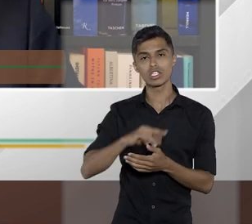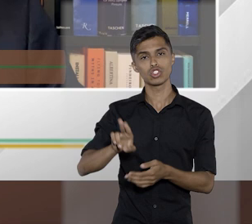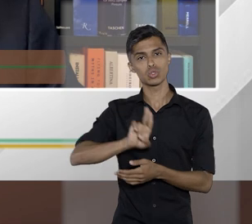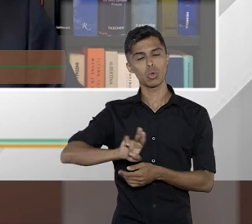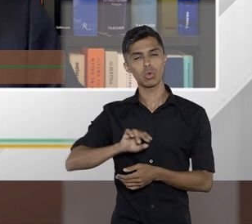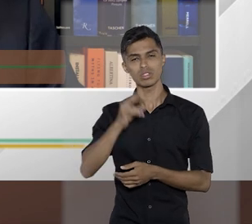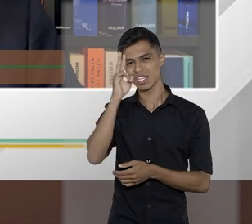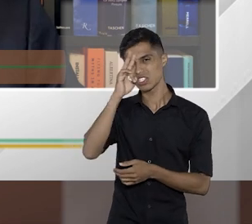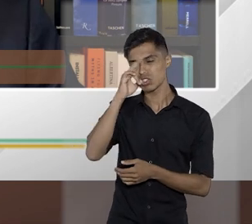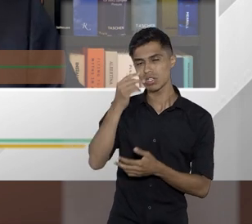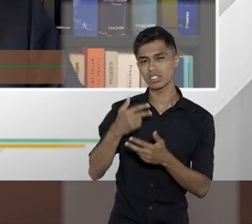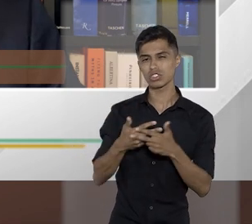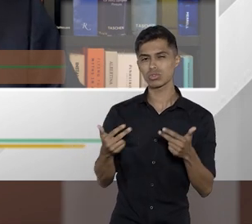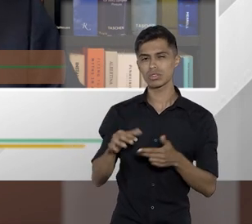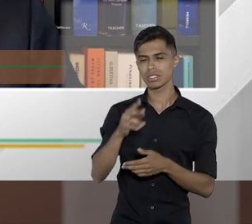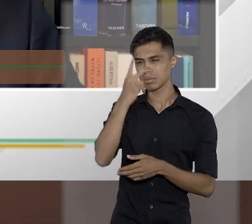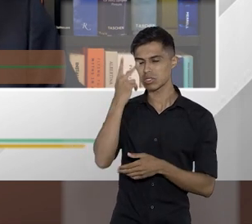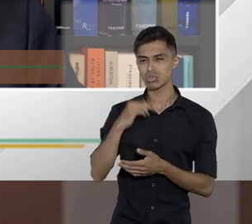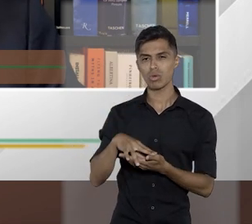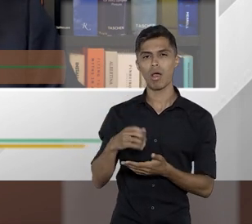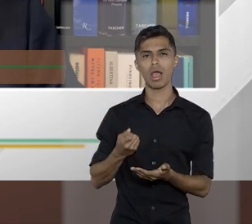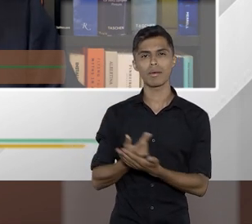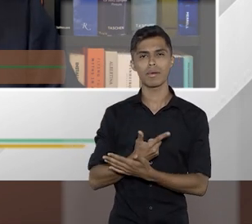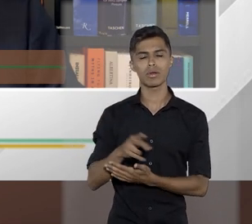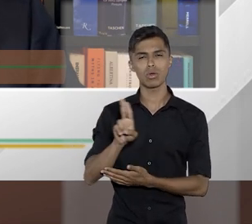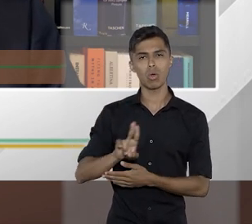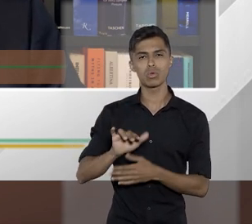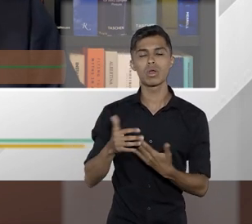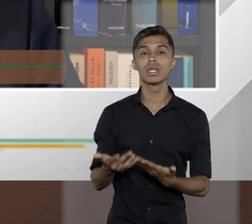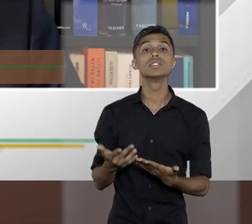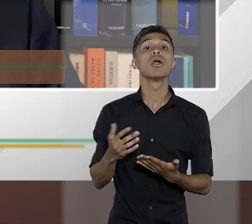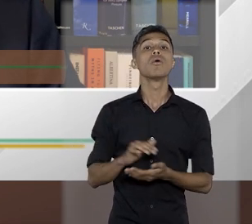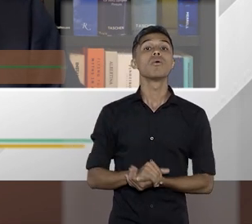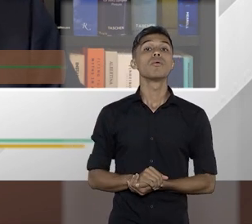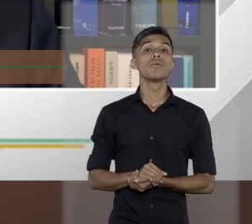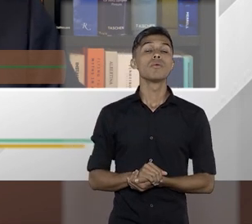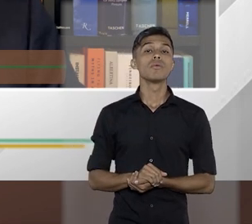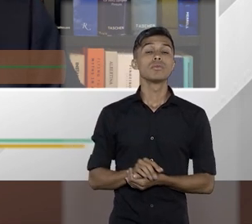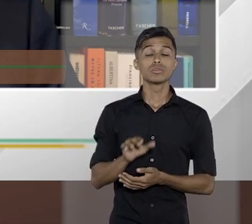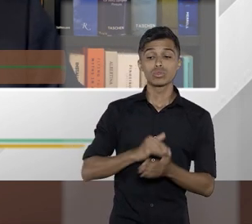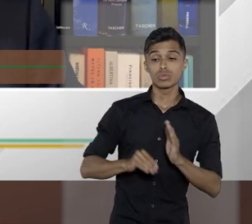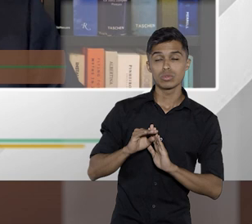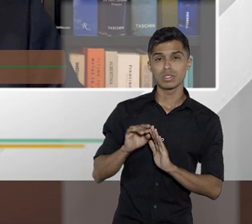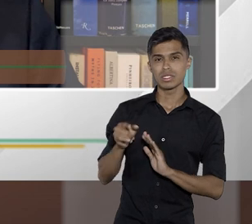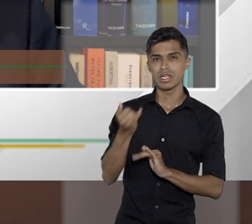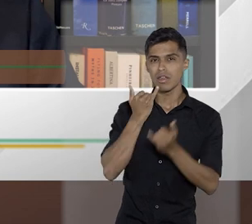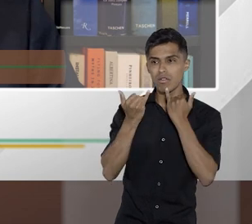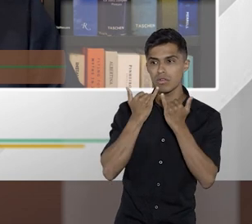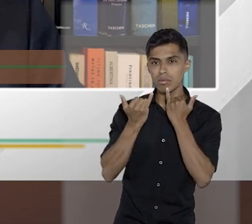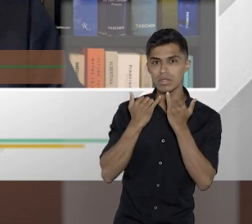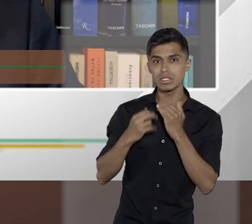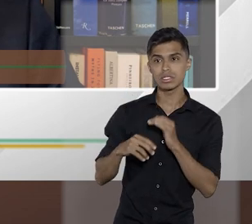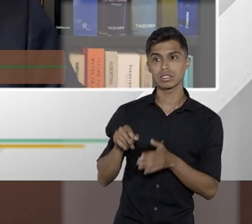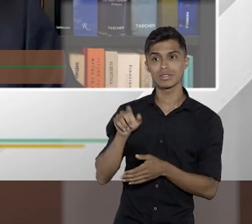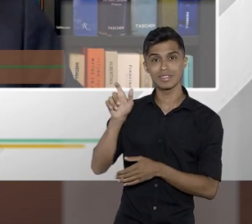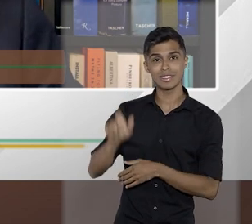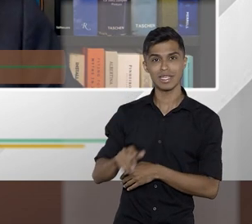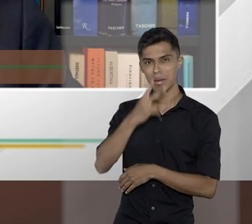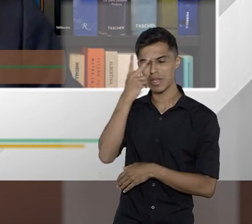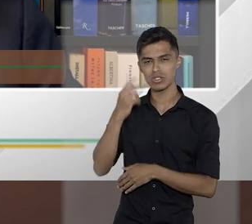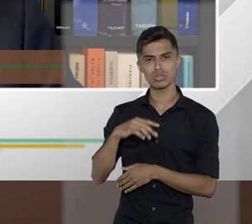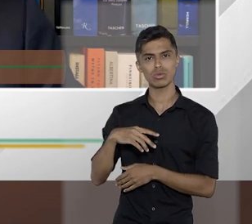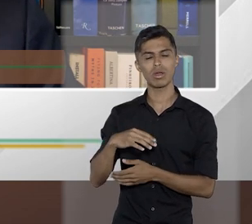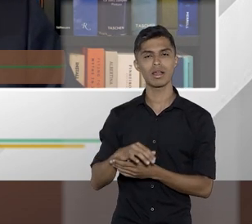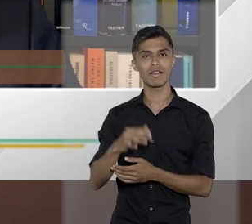de uso de um determinado CPF. E tudo isso são dados que são dados fiscais das pessoas físicas. Então,